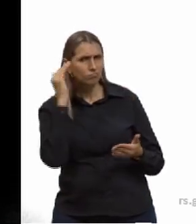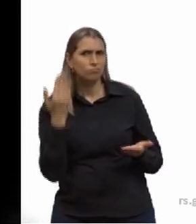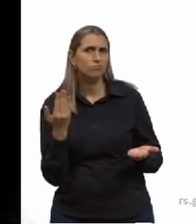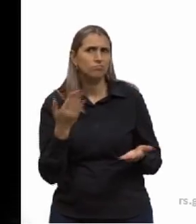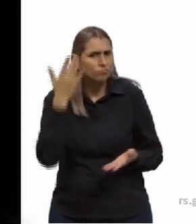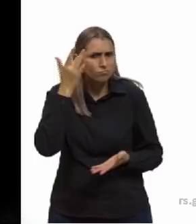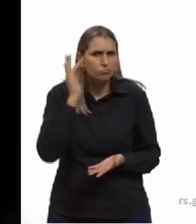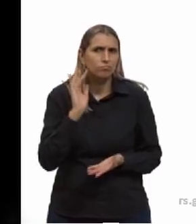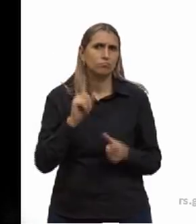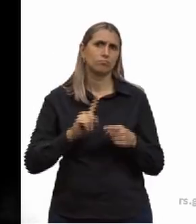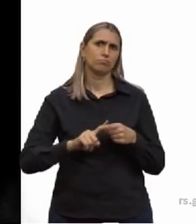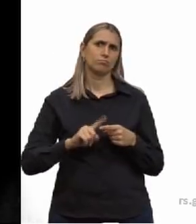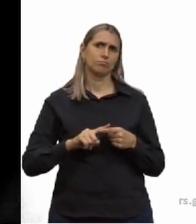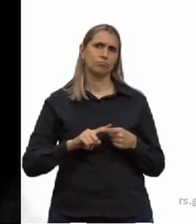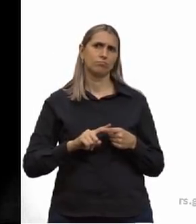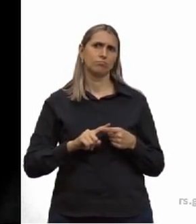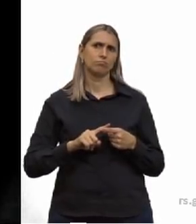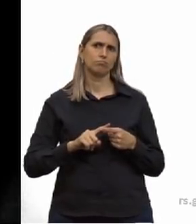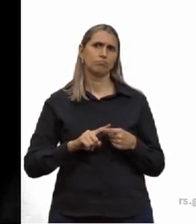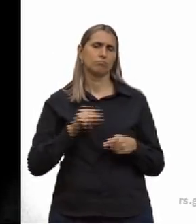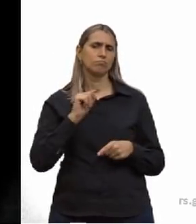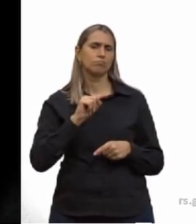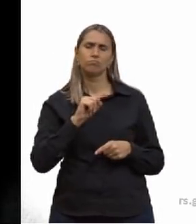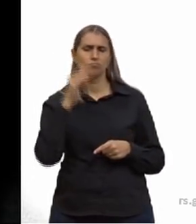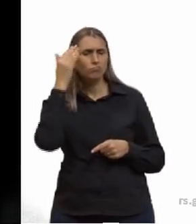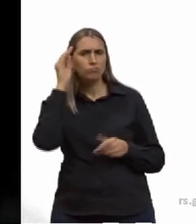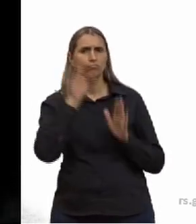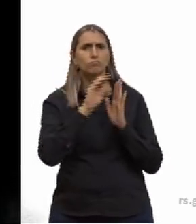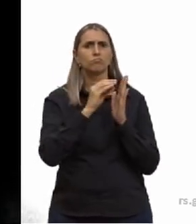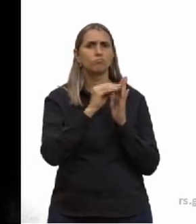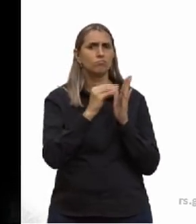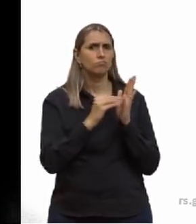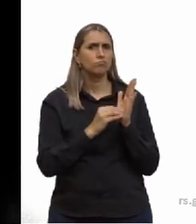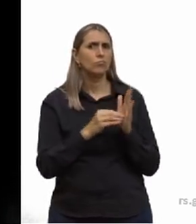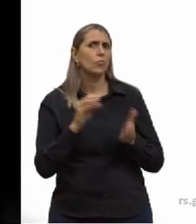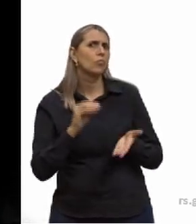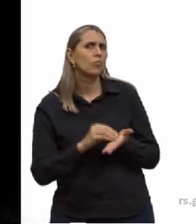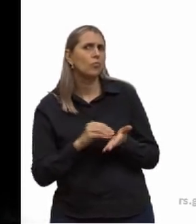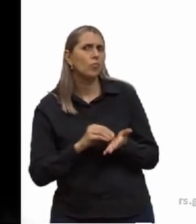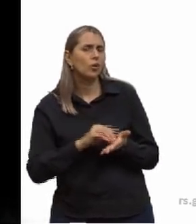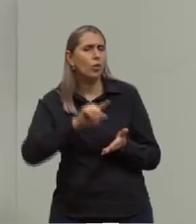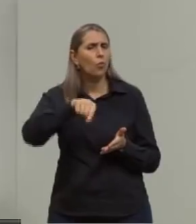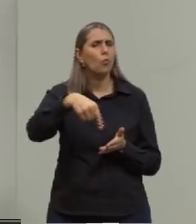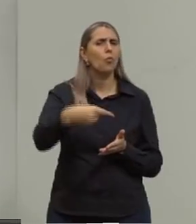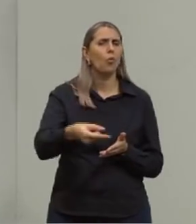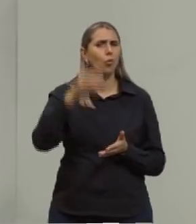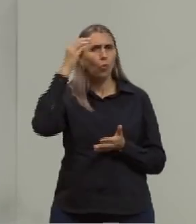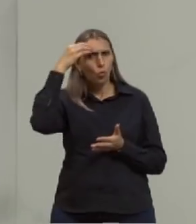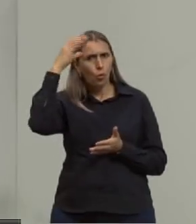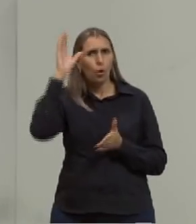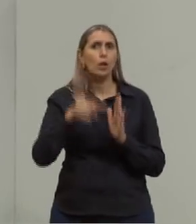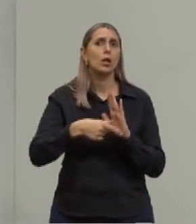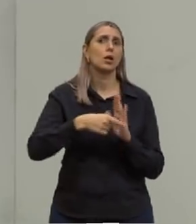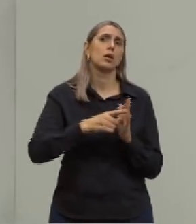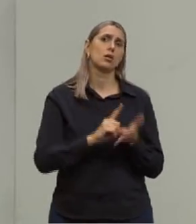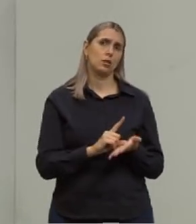gente não sabe porquê a gente não entende esse conteúdo, mas às vezes é que falta algum outro conhecimento